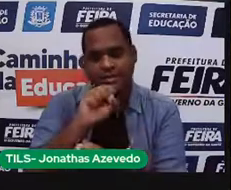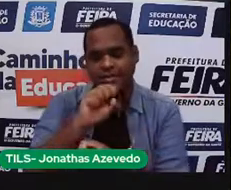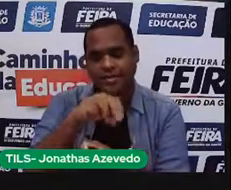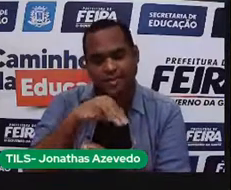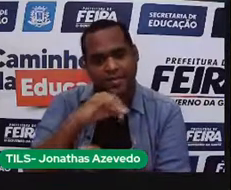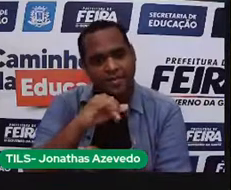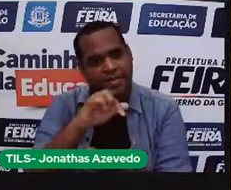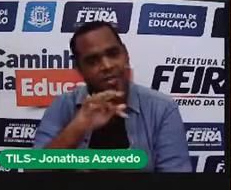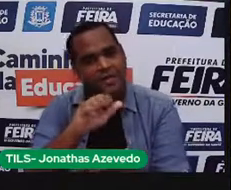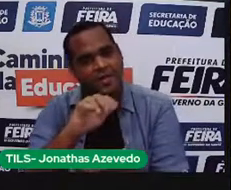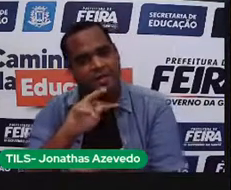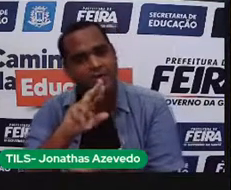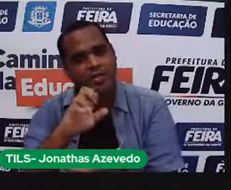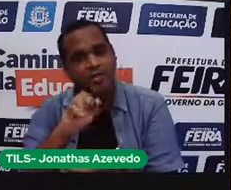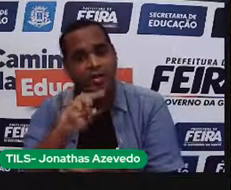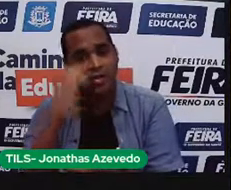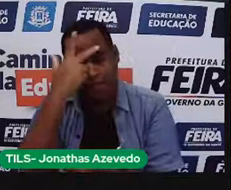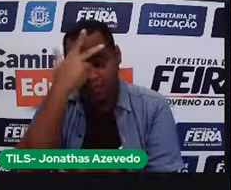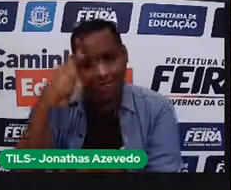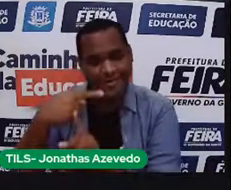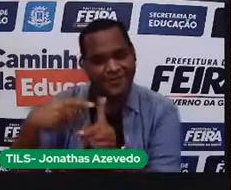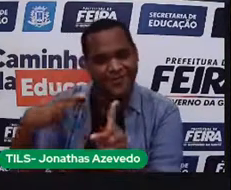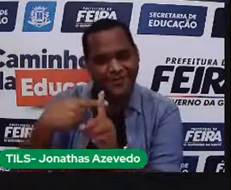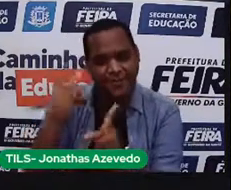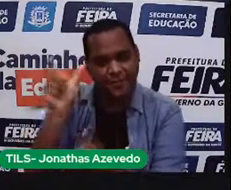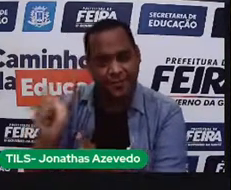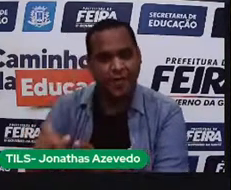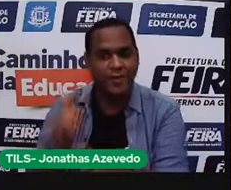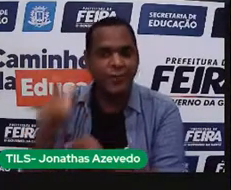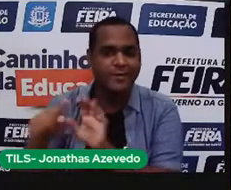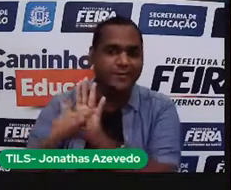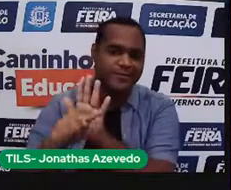Porque envolve o trabalho manual de um ser humano.